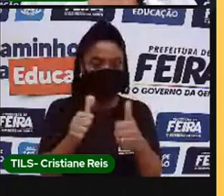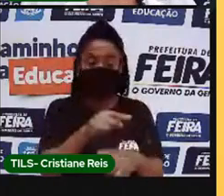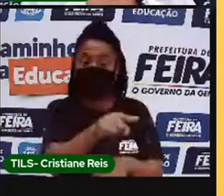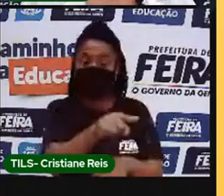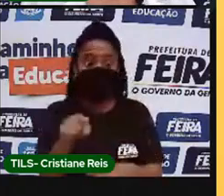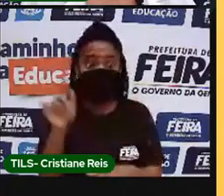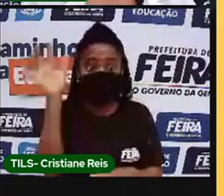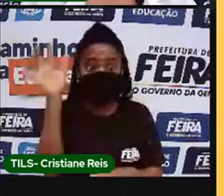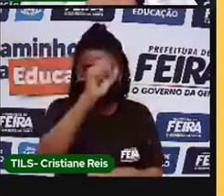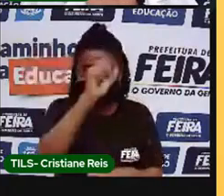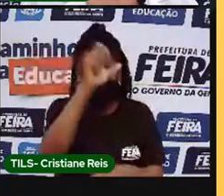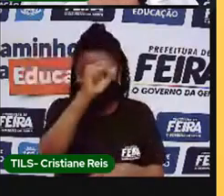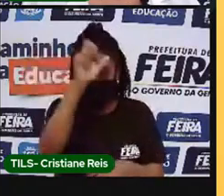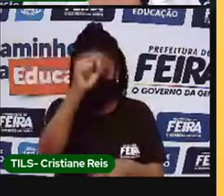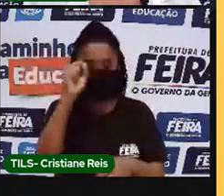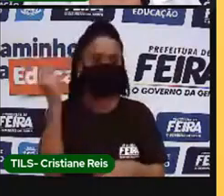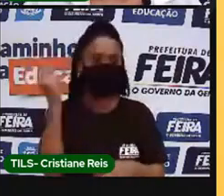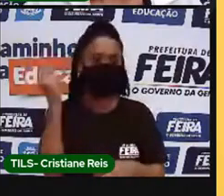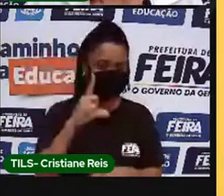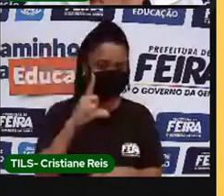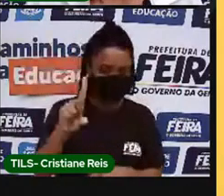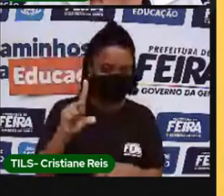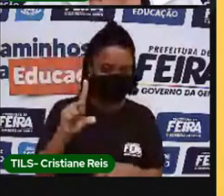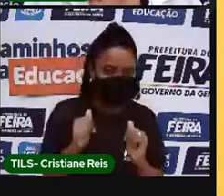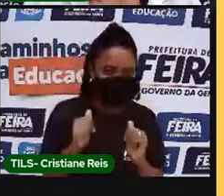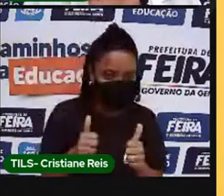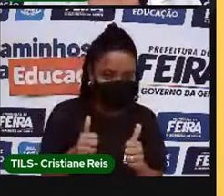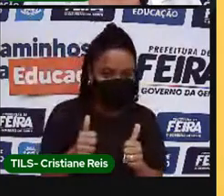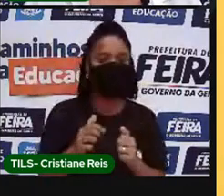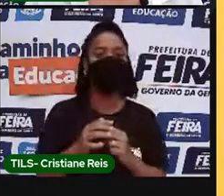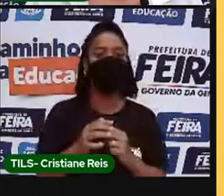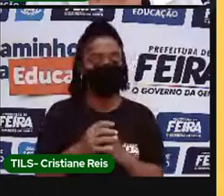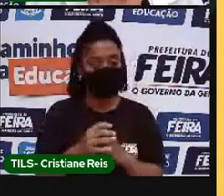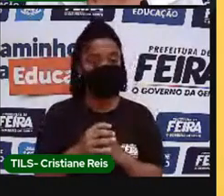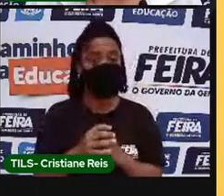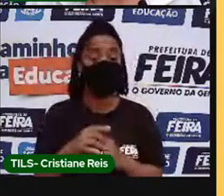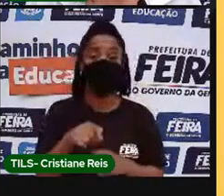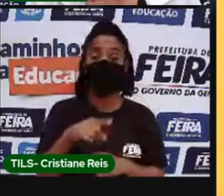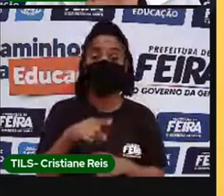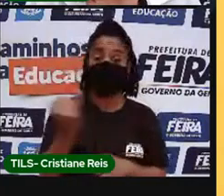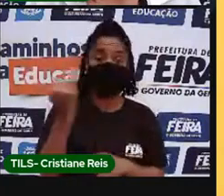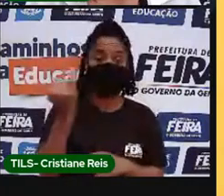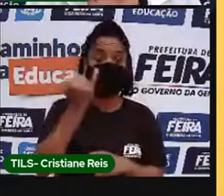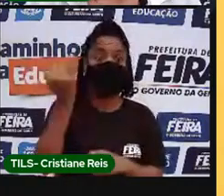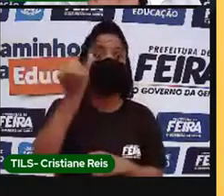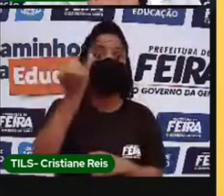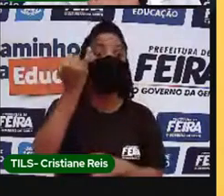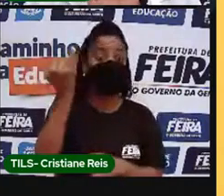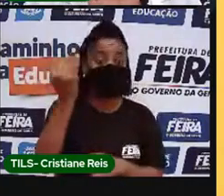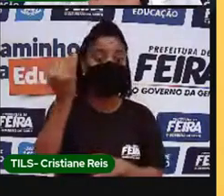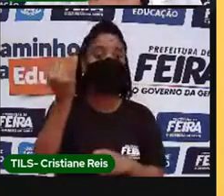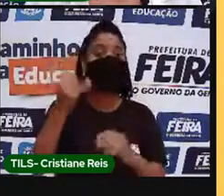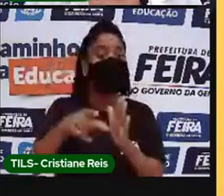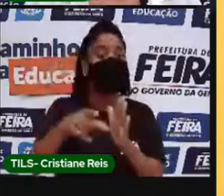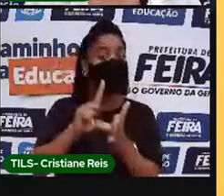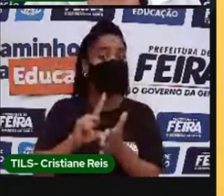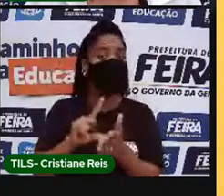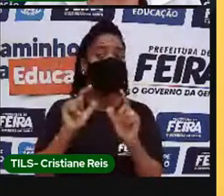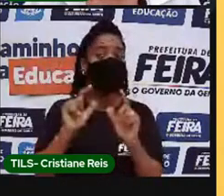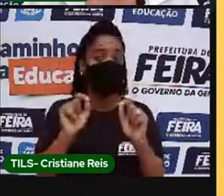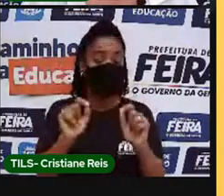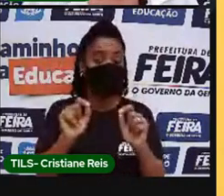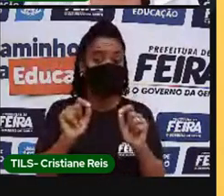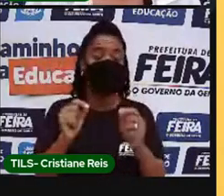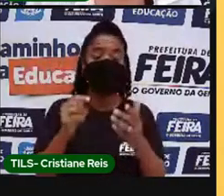a aprendizagem. Então é importante, antes de você começar a assistir a essa aula, que você encontre, se